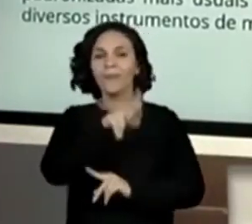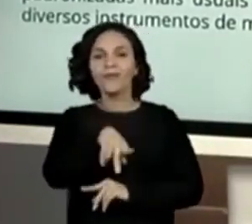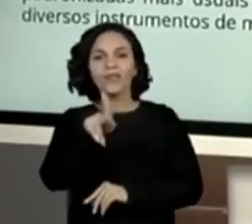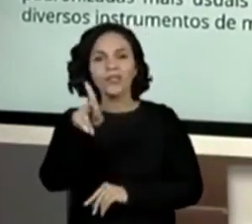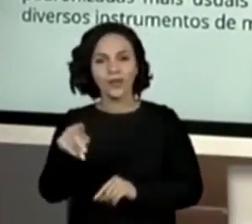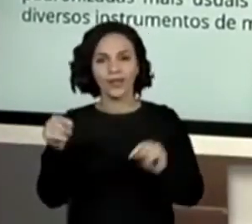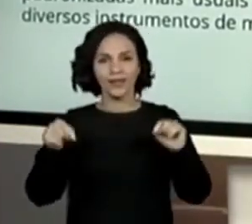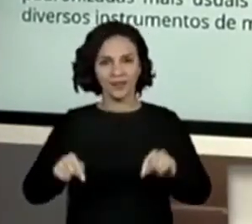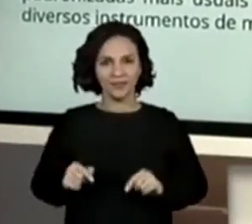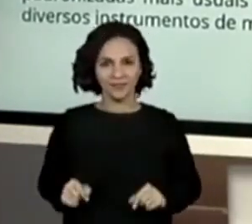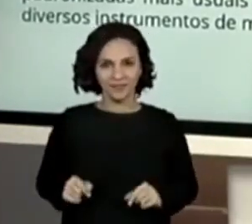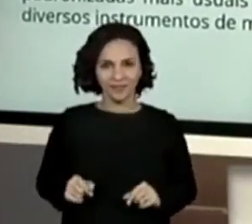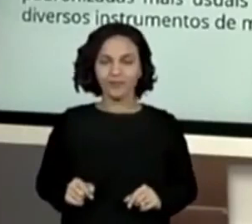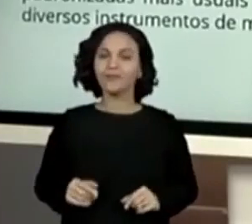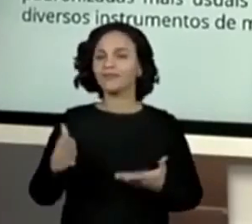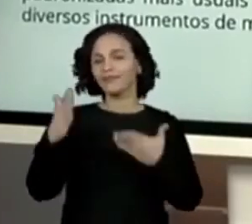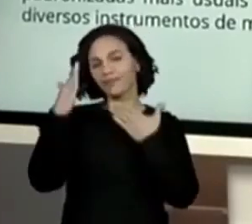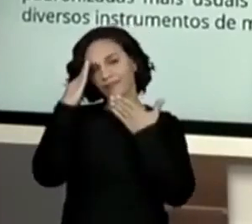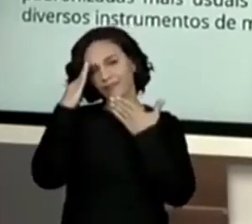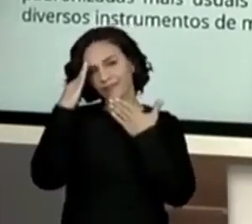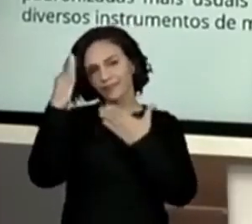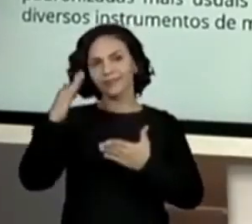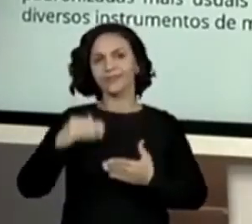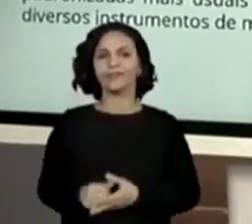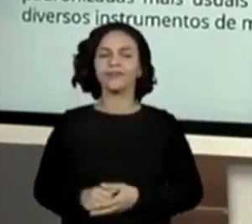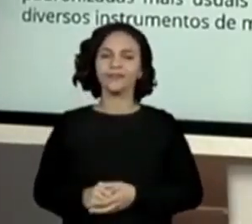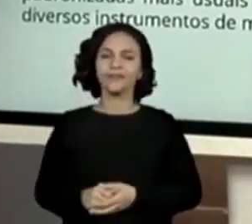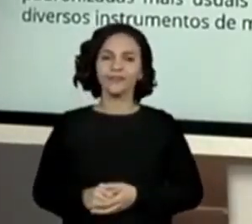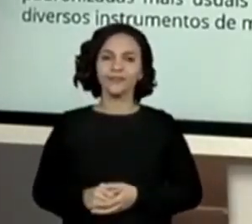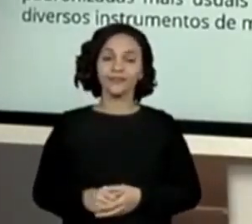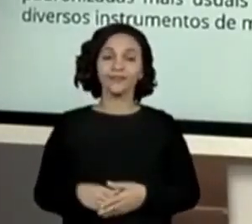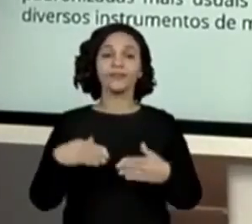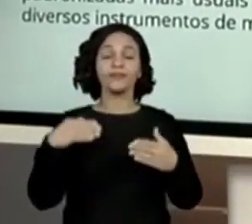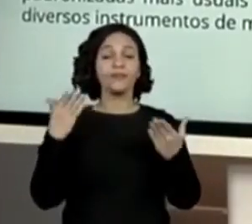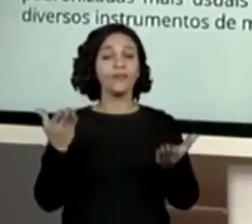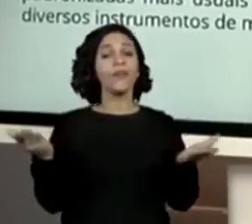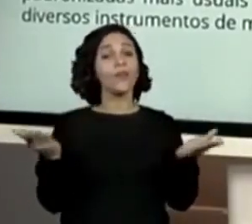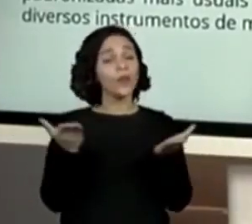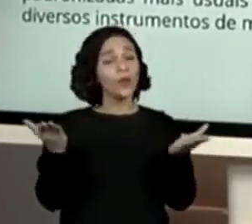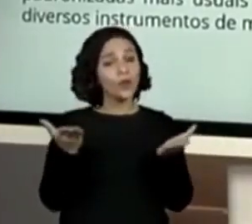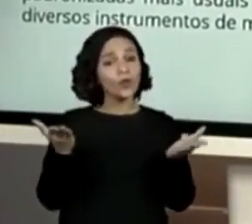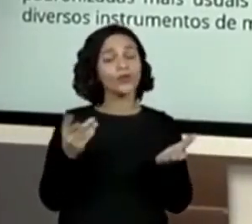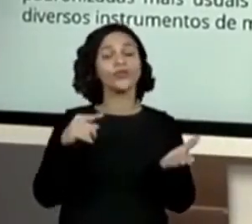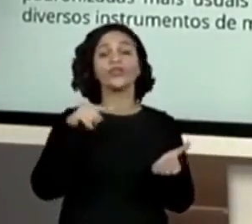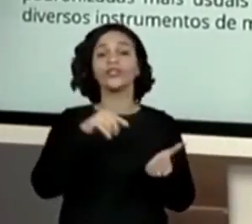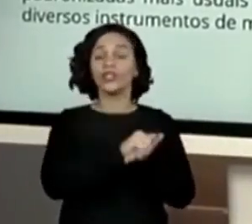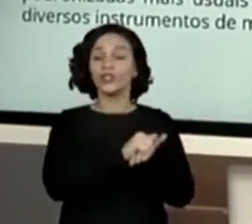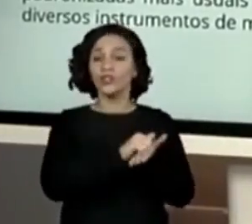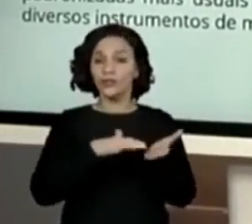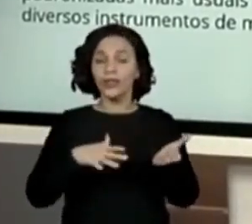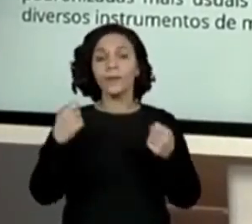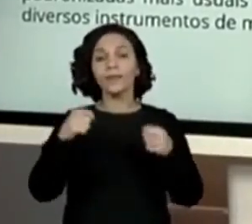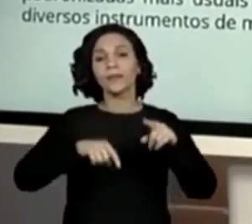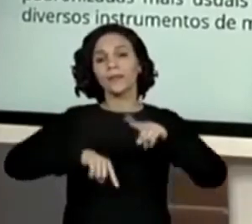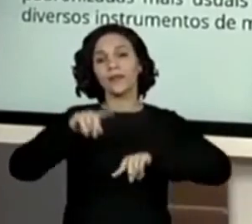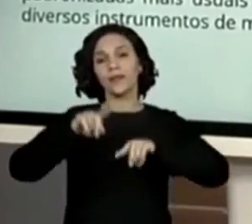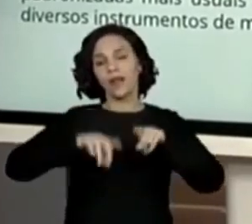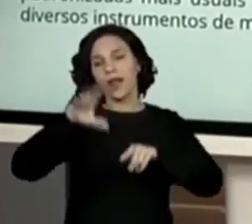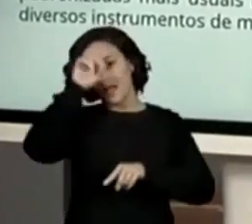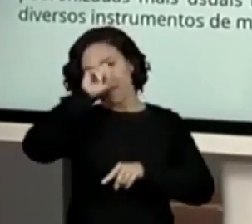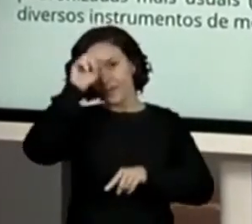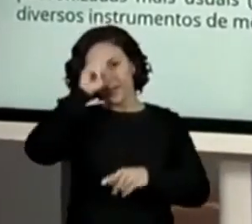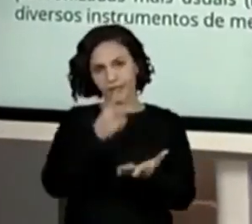aqui, tá? Muito obrigada de verdade! Para fazer a atividade de hoje, vocês vão precisar do material do Aprender Sempre,